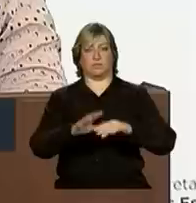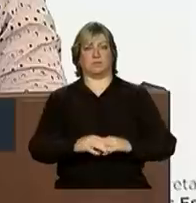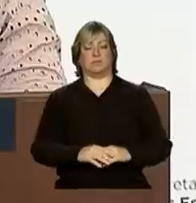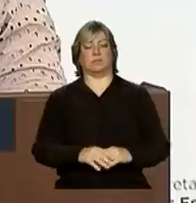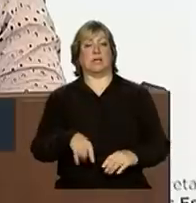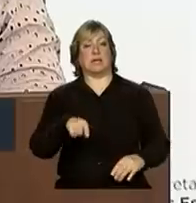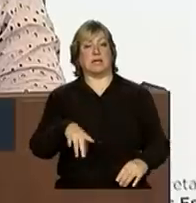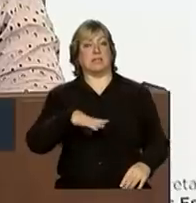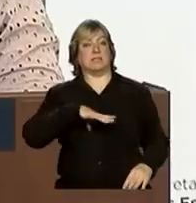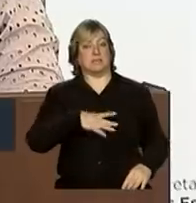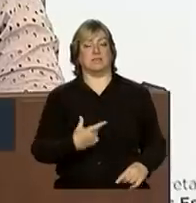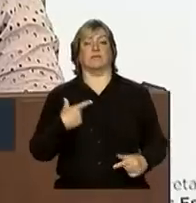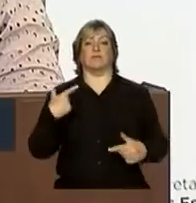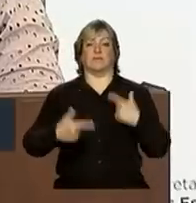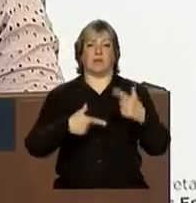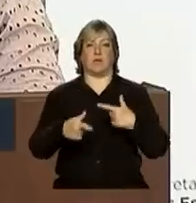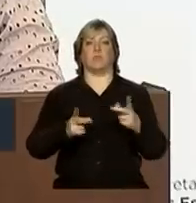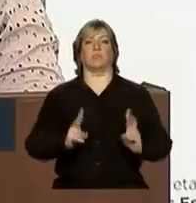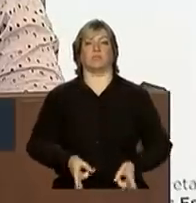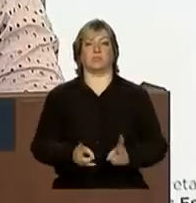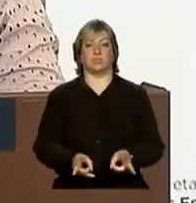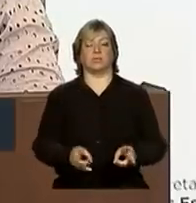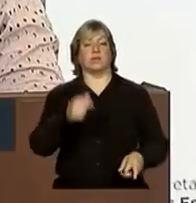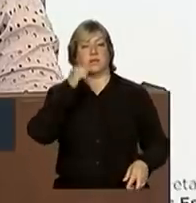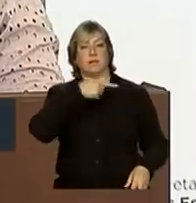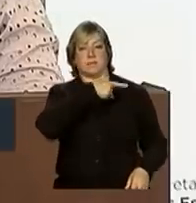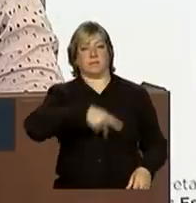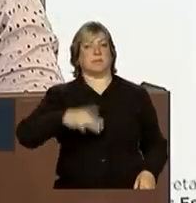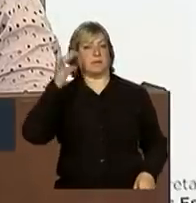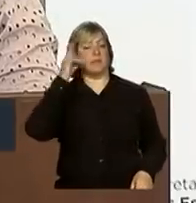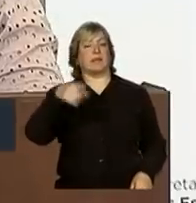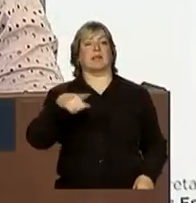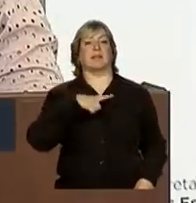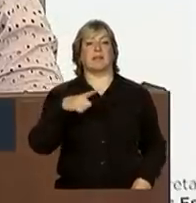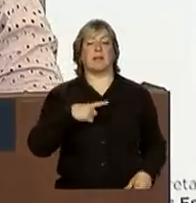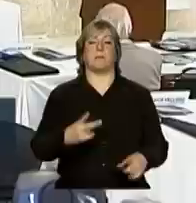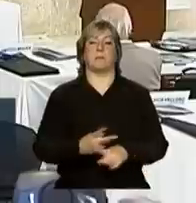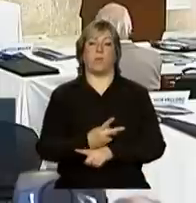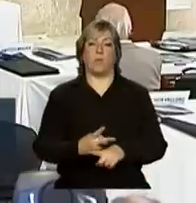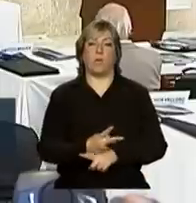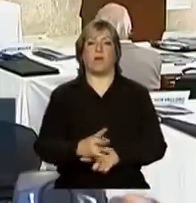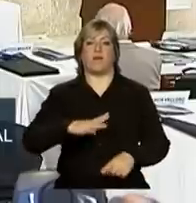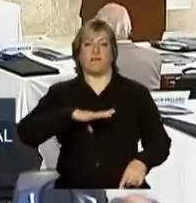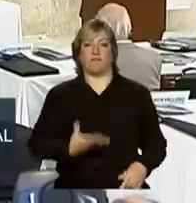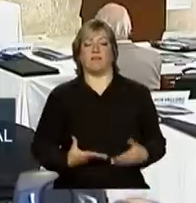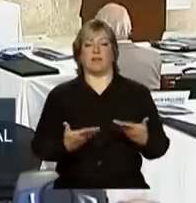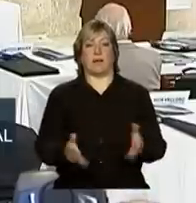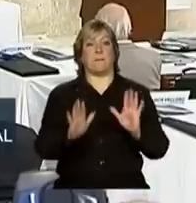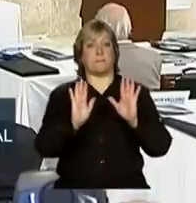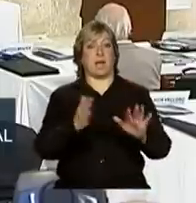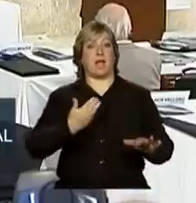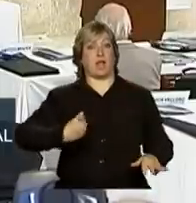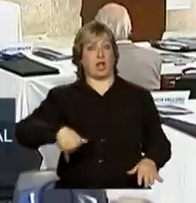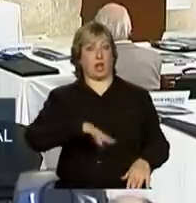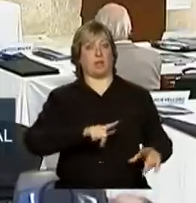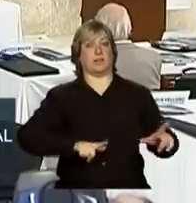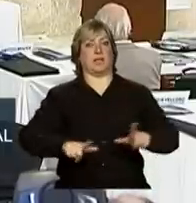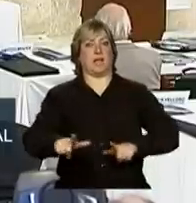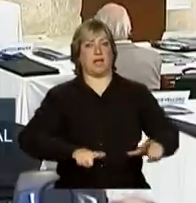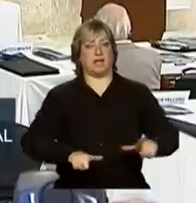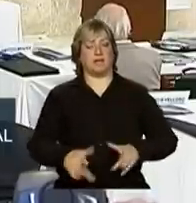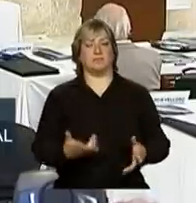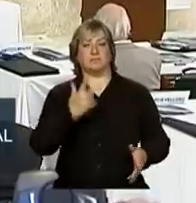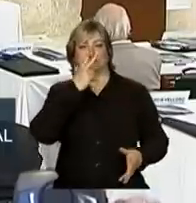desafios permanecem e a presidente Dilma tem buscado enfrentá-los. Mas nossa tarefa parece ter se